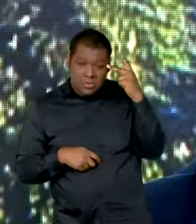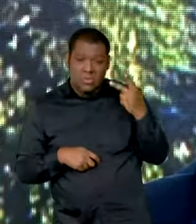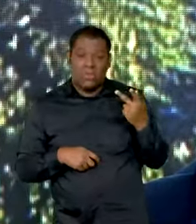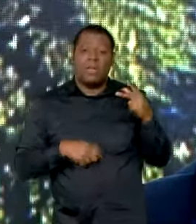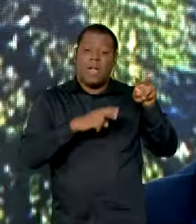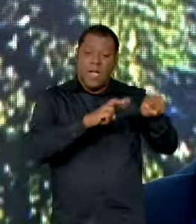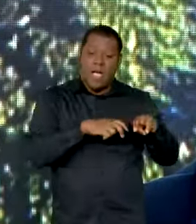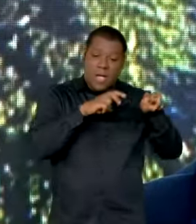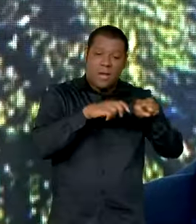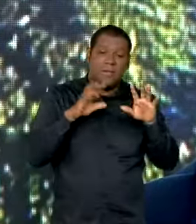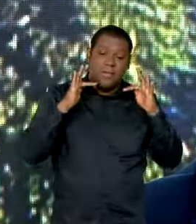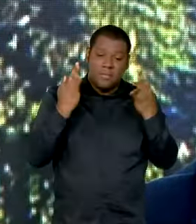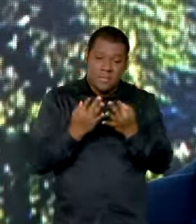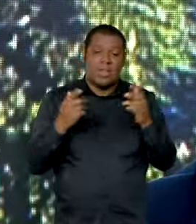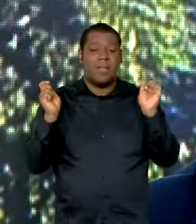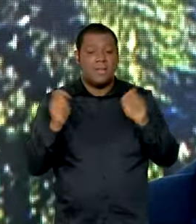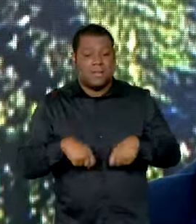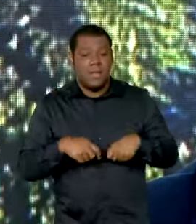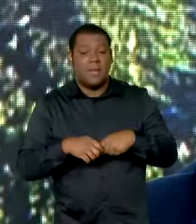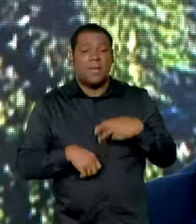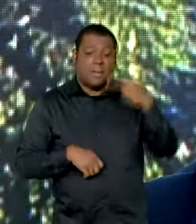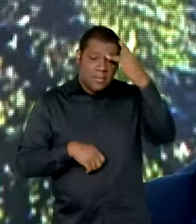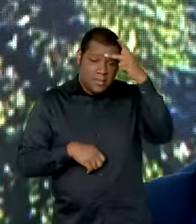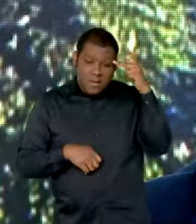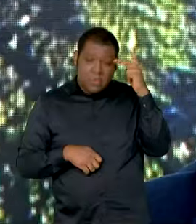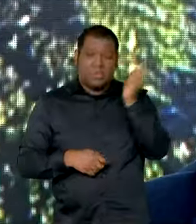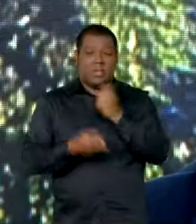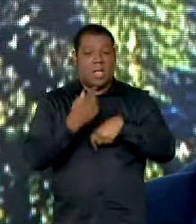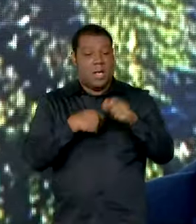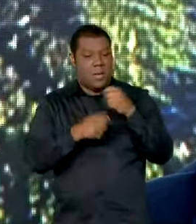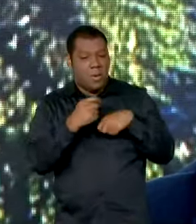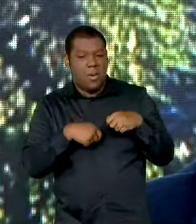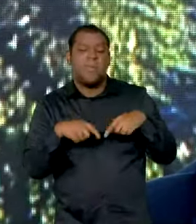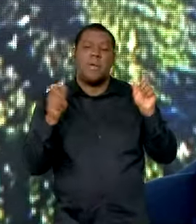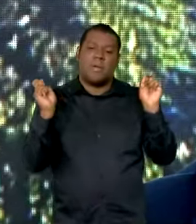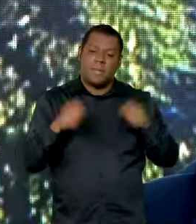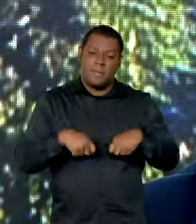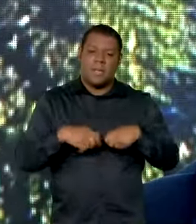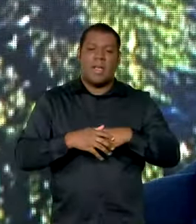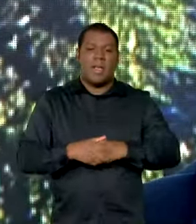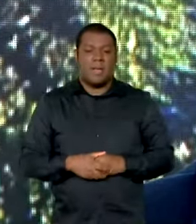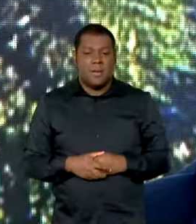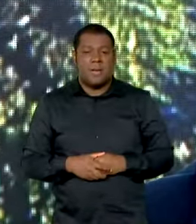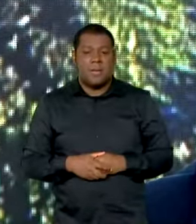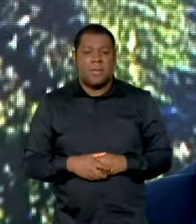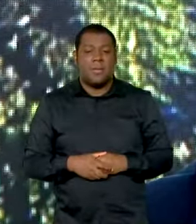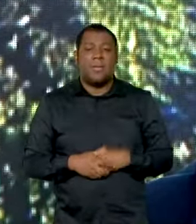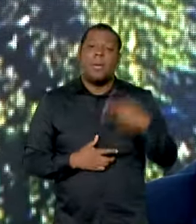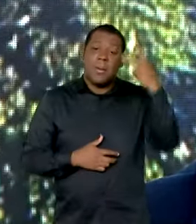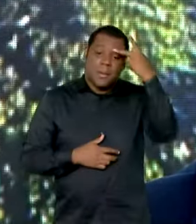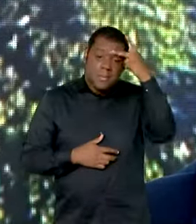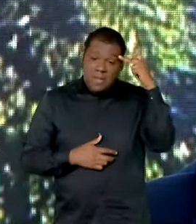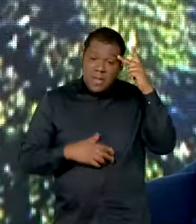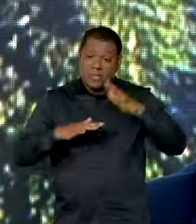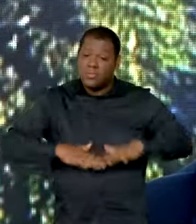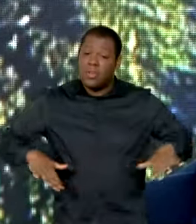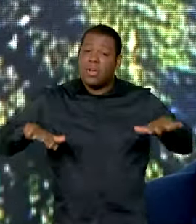agricultor familiar, tem lugar para o agronegócio, desde que todos agindo em bases sustentáveis.